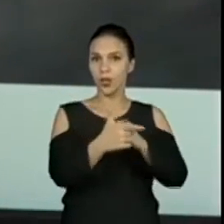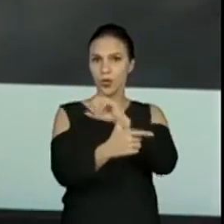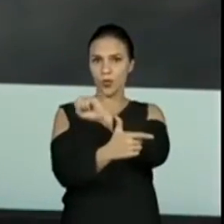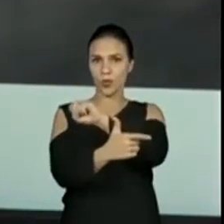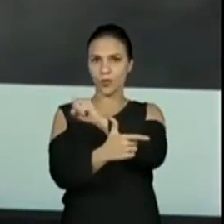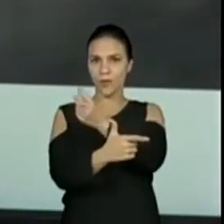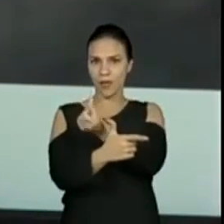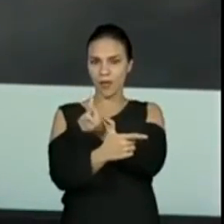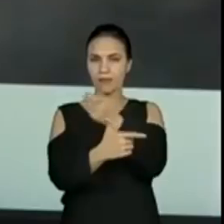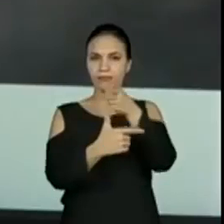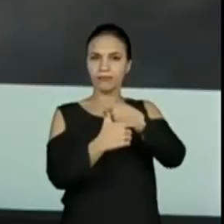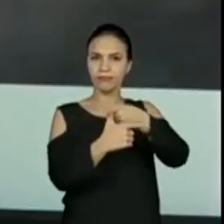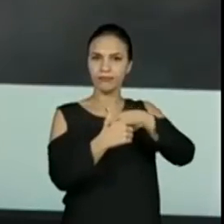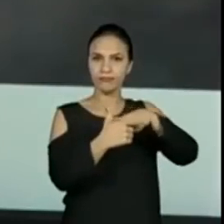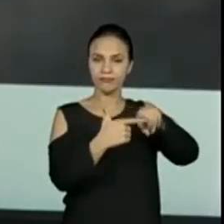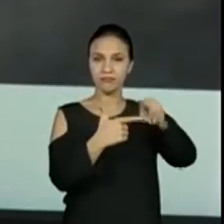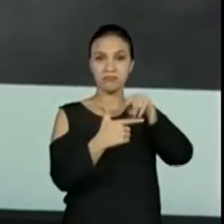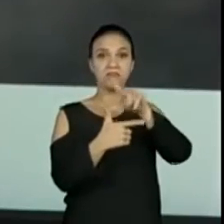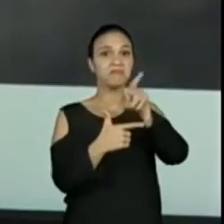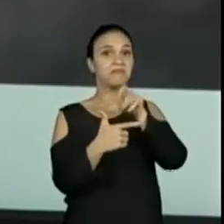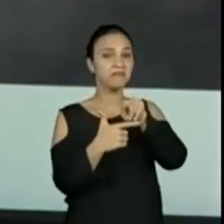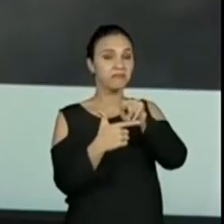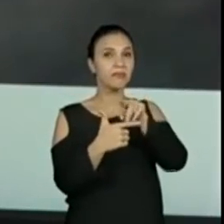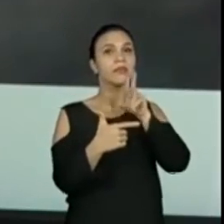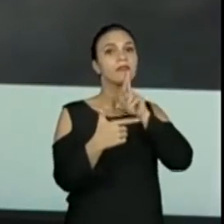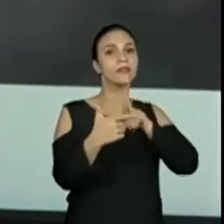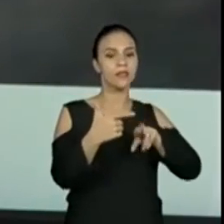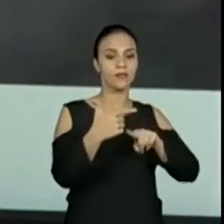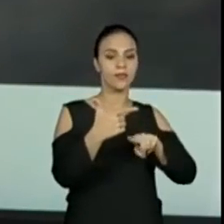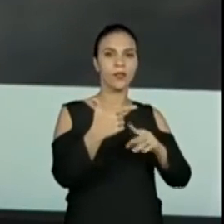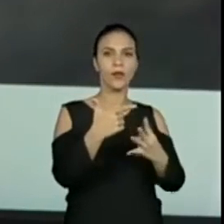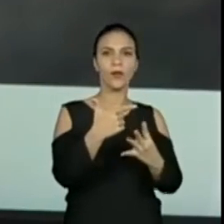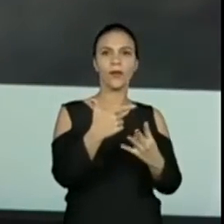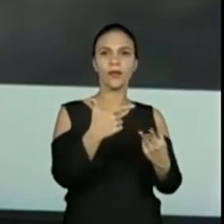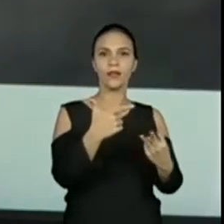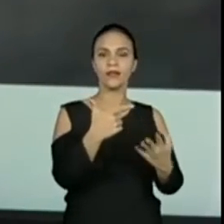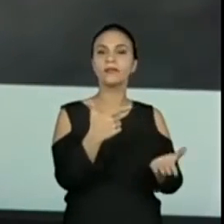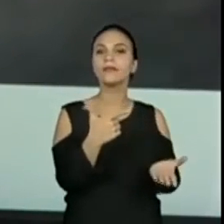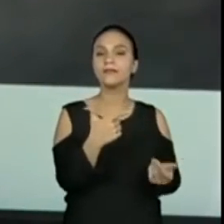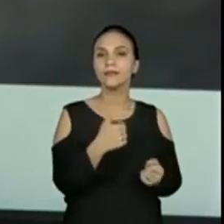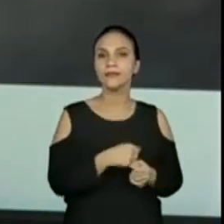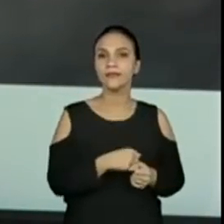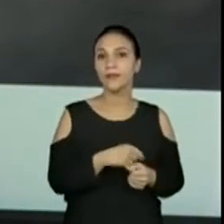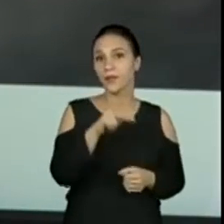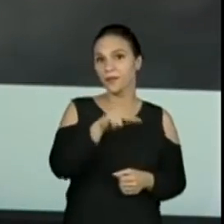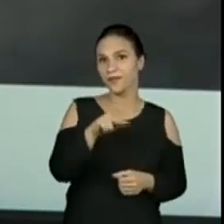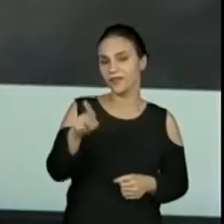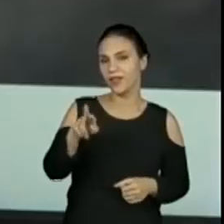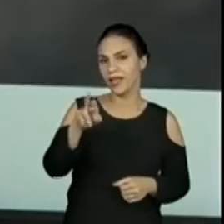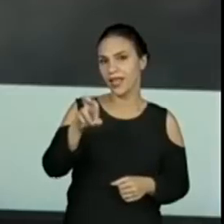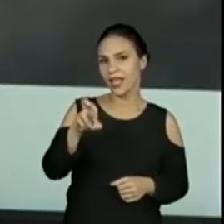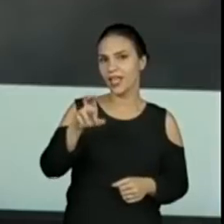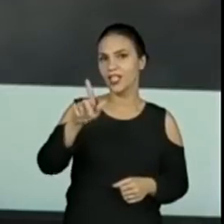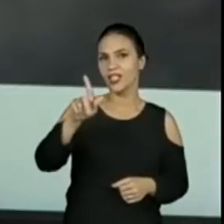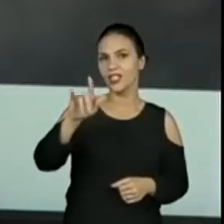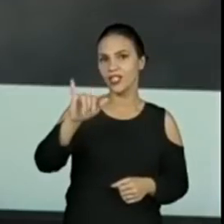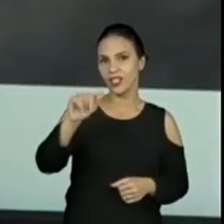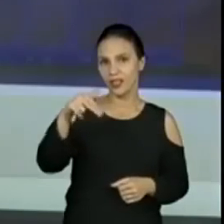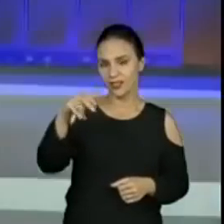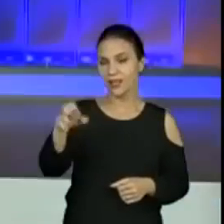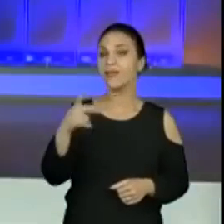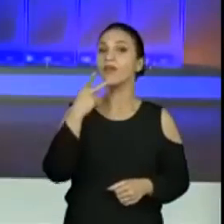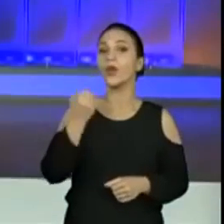e deu a resposta de 43. Que número é esse? Pro Regiane falou 2.